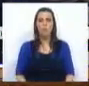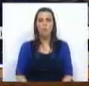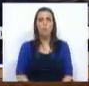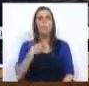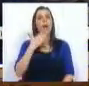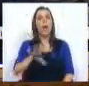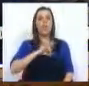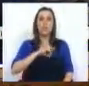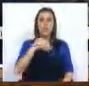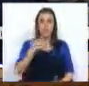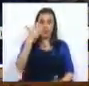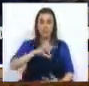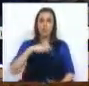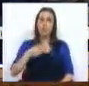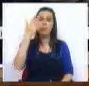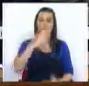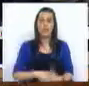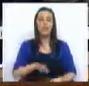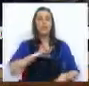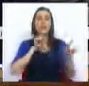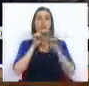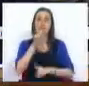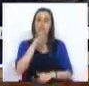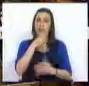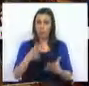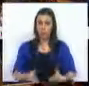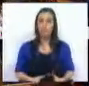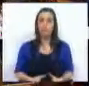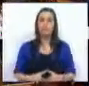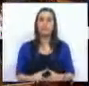Obrigada Sr. Presidente, Sr. Presidente, Sras. e Srs. Deputados